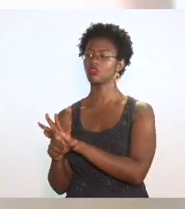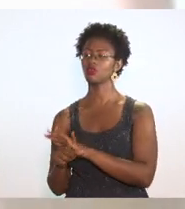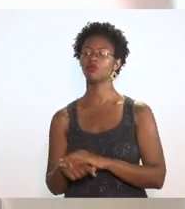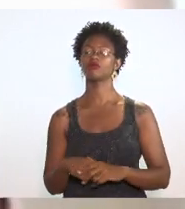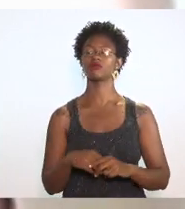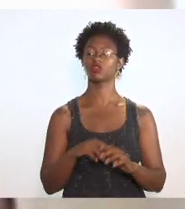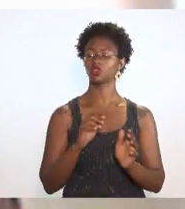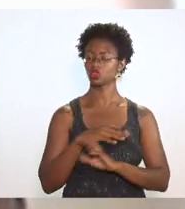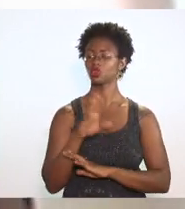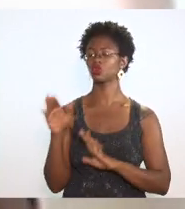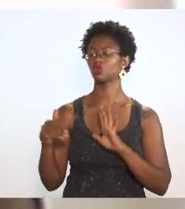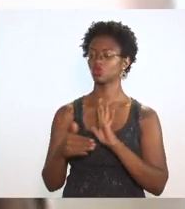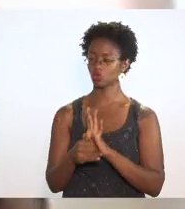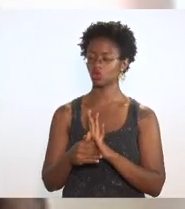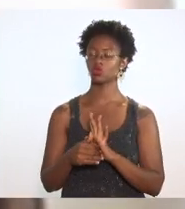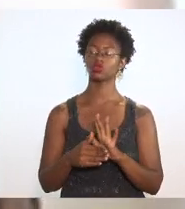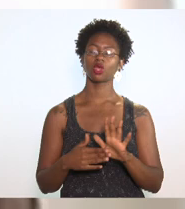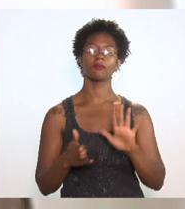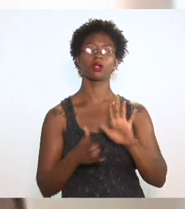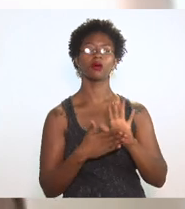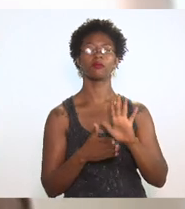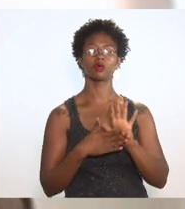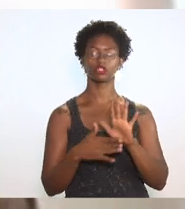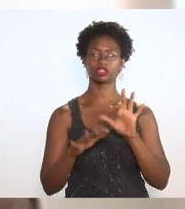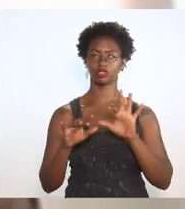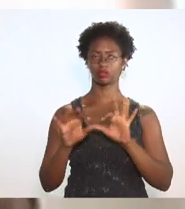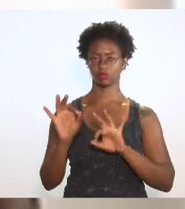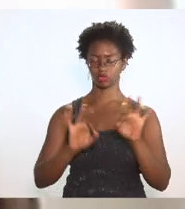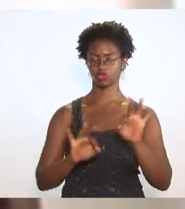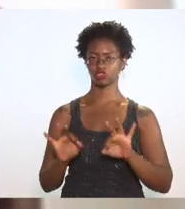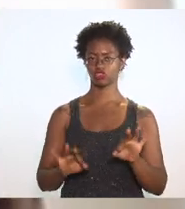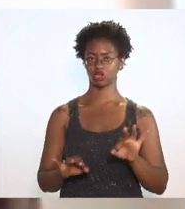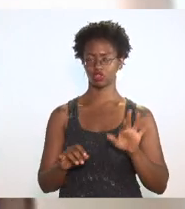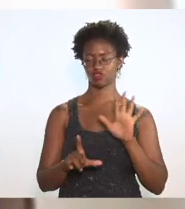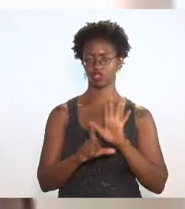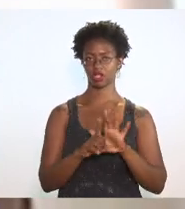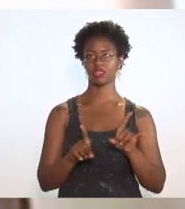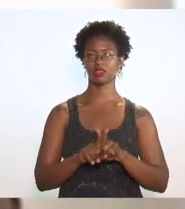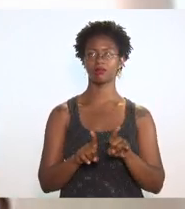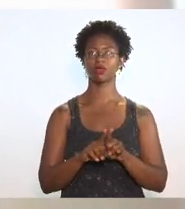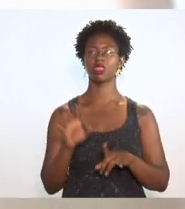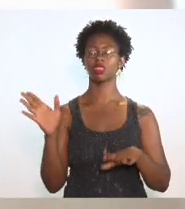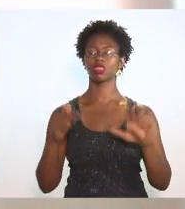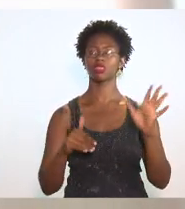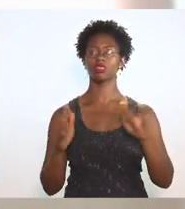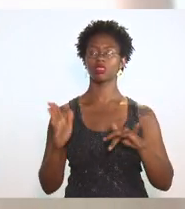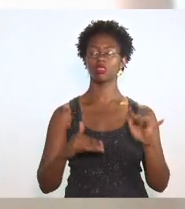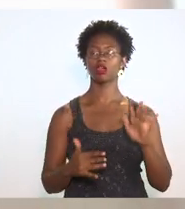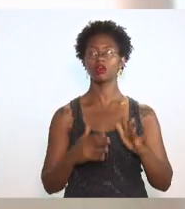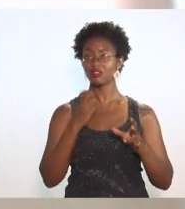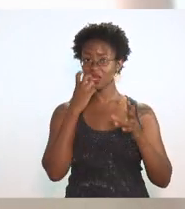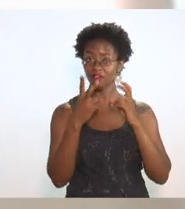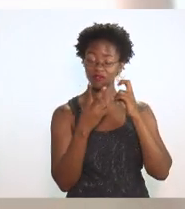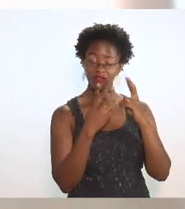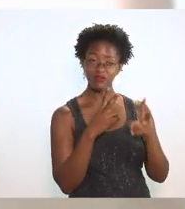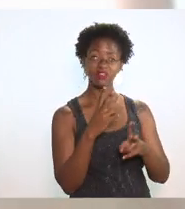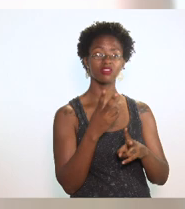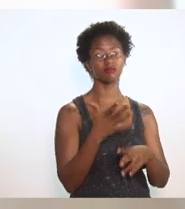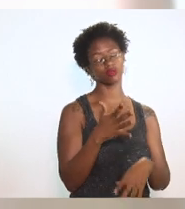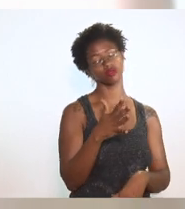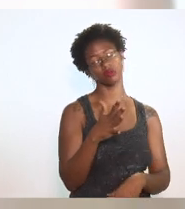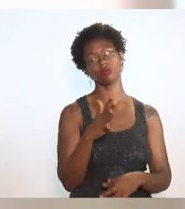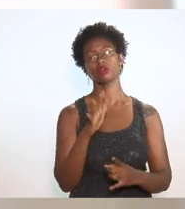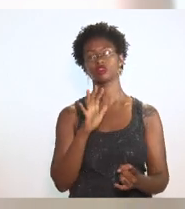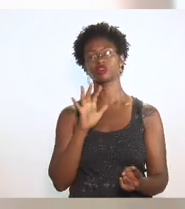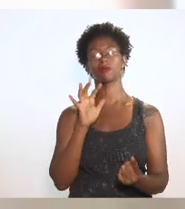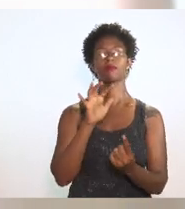proponente do projeto de lei, geralmente traz também as estimativas de impacto, é porque o proponente